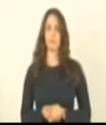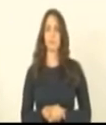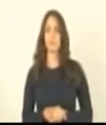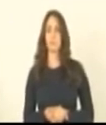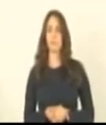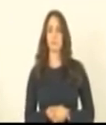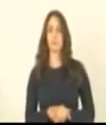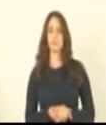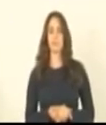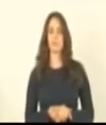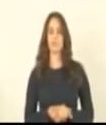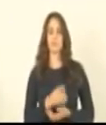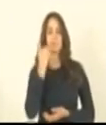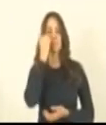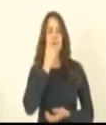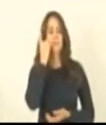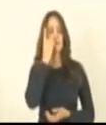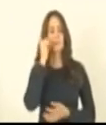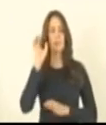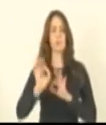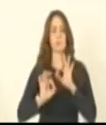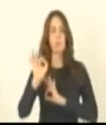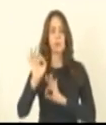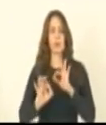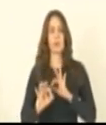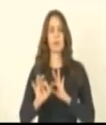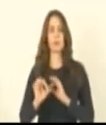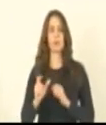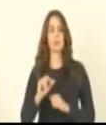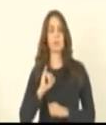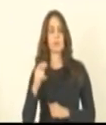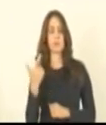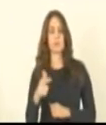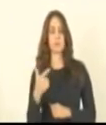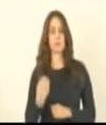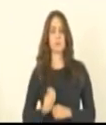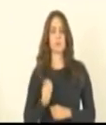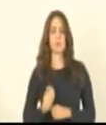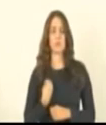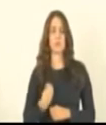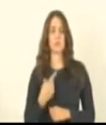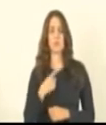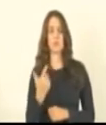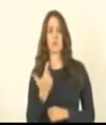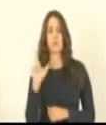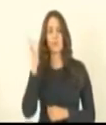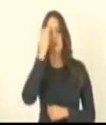Se o deputado Alcântaro estiver preparado, não estiver, o nosso caregário está aqui já pronto.